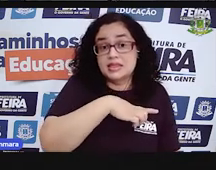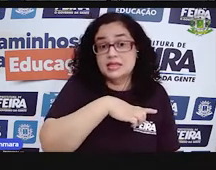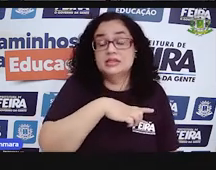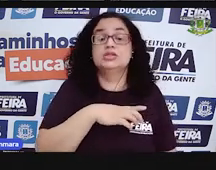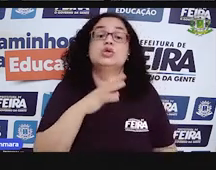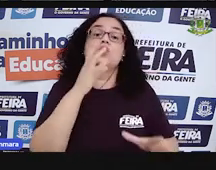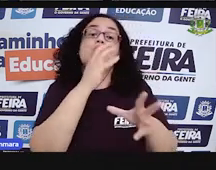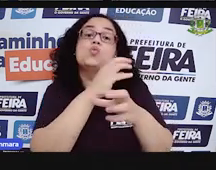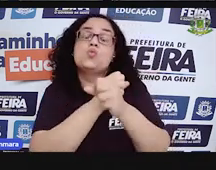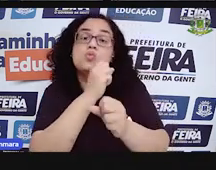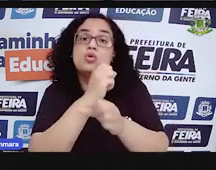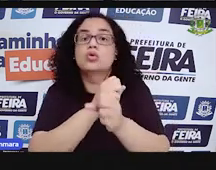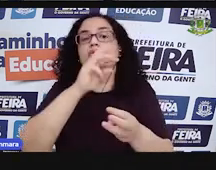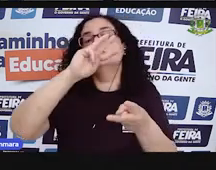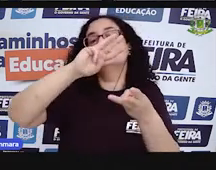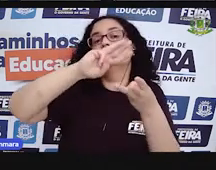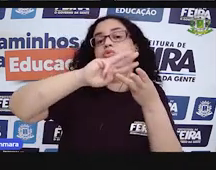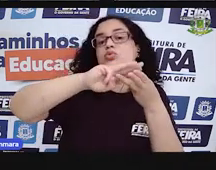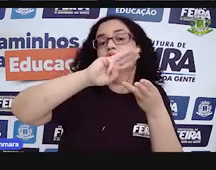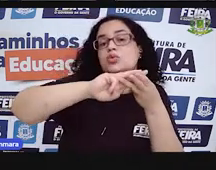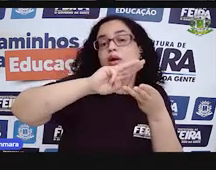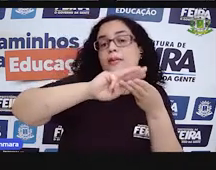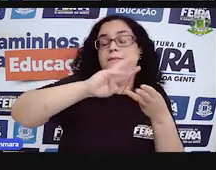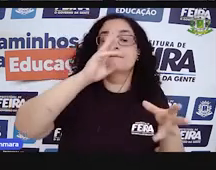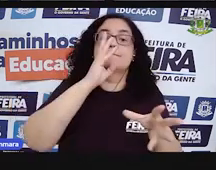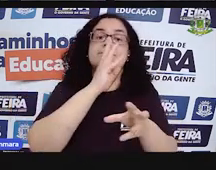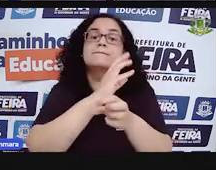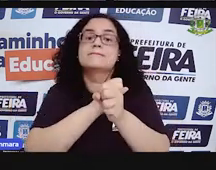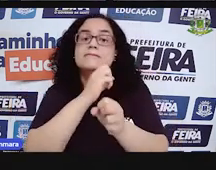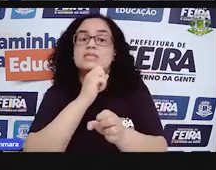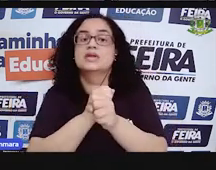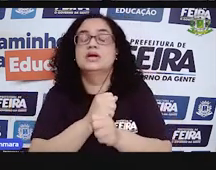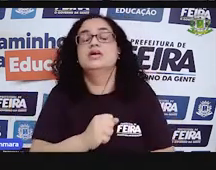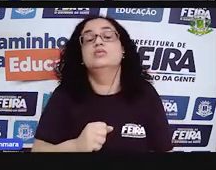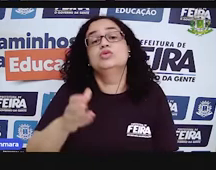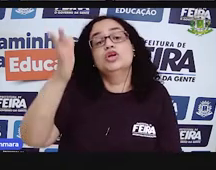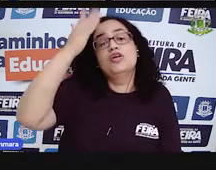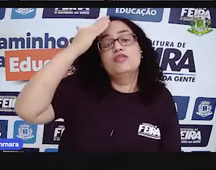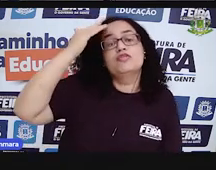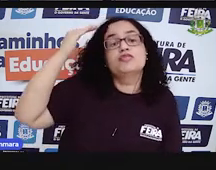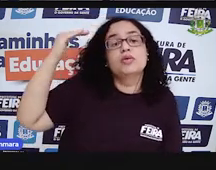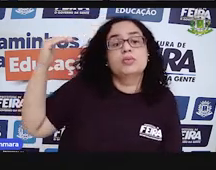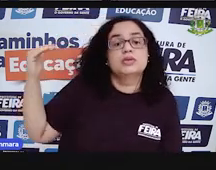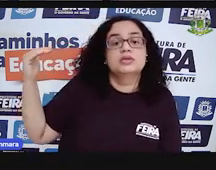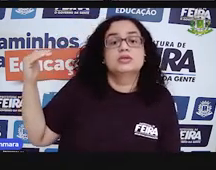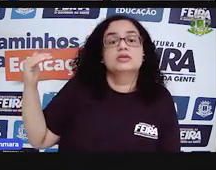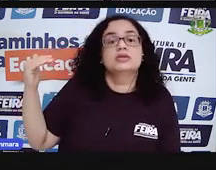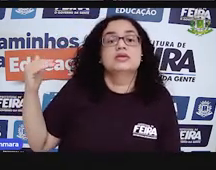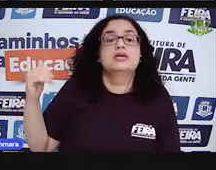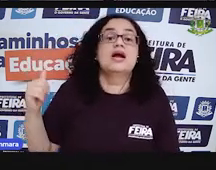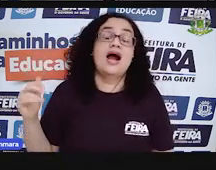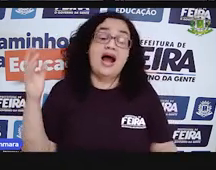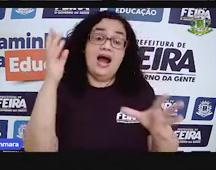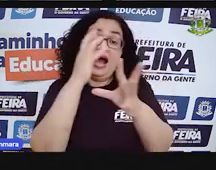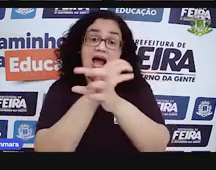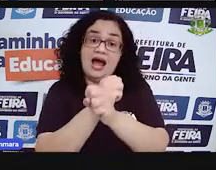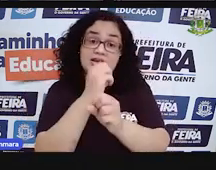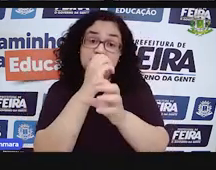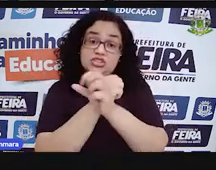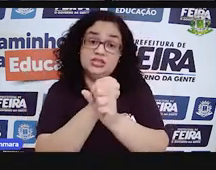conta matemática, uma operação matemática muito famosa, que é a adição.